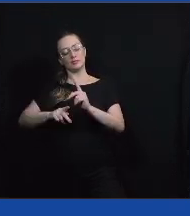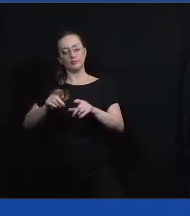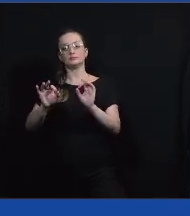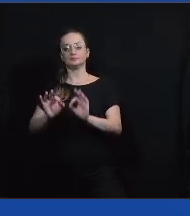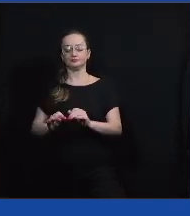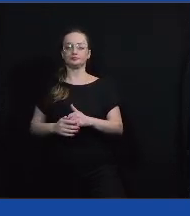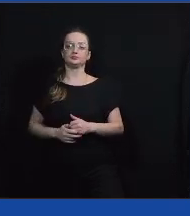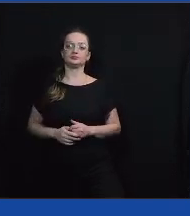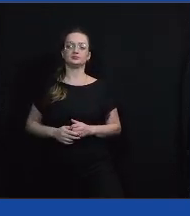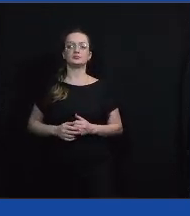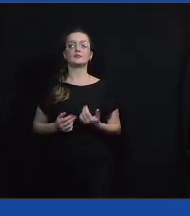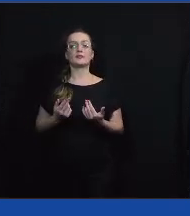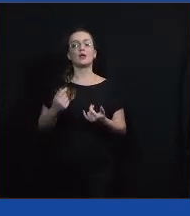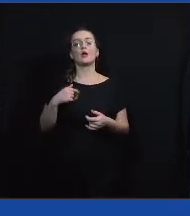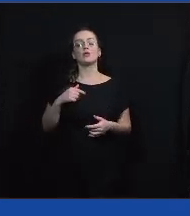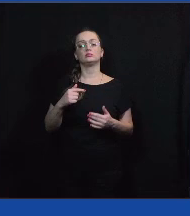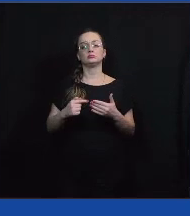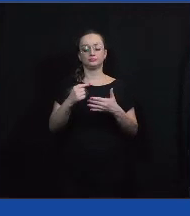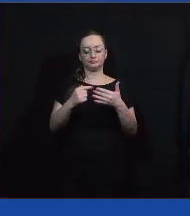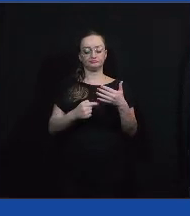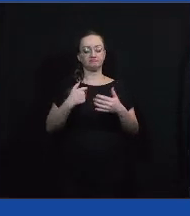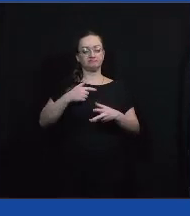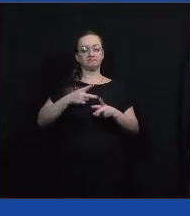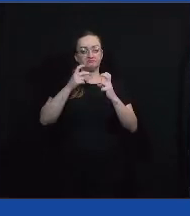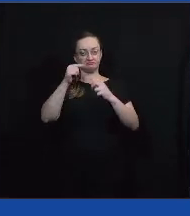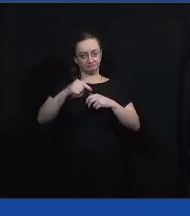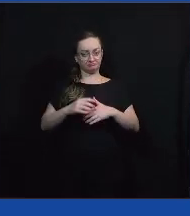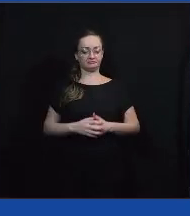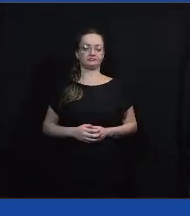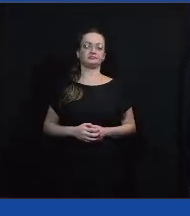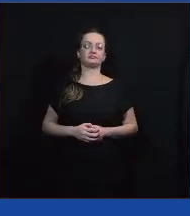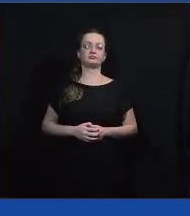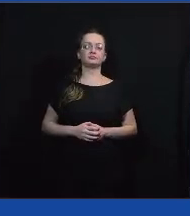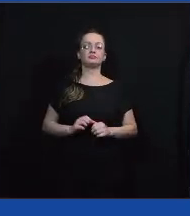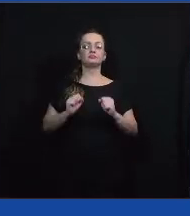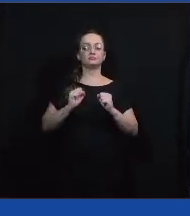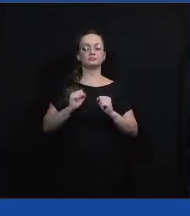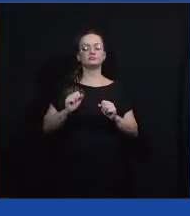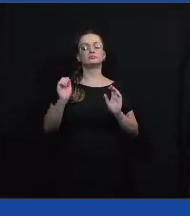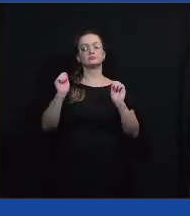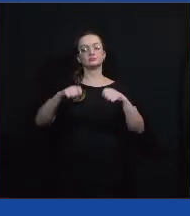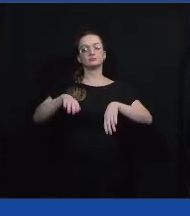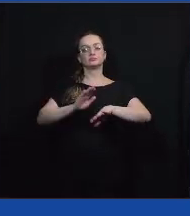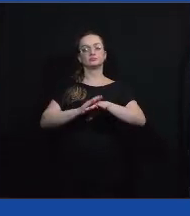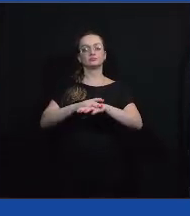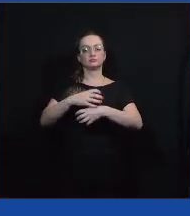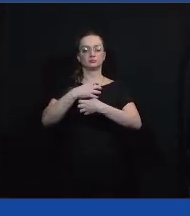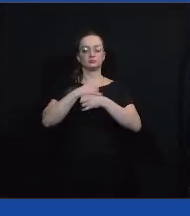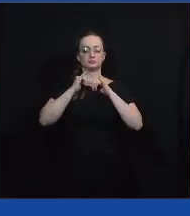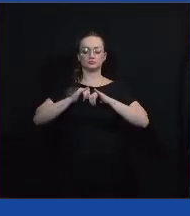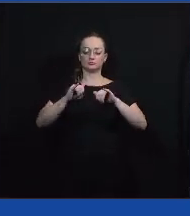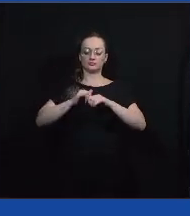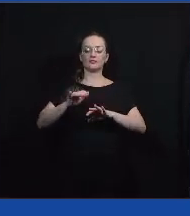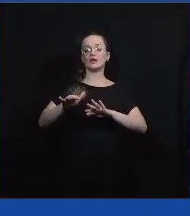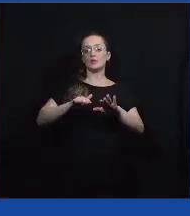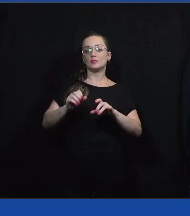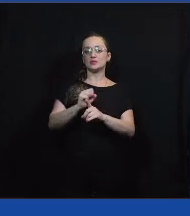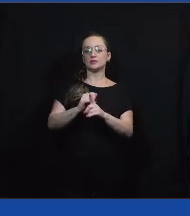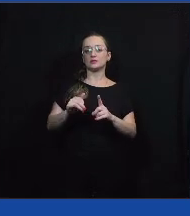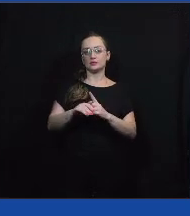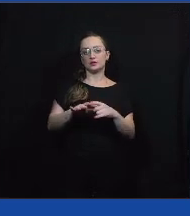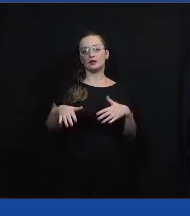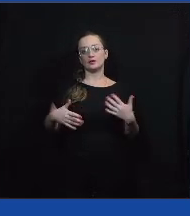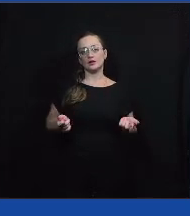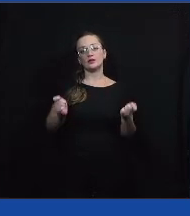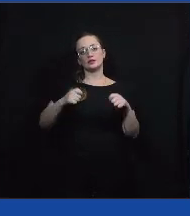como foi um ponto que a gente levantou aqui em algum momento, isso pode ser feito por formas de campanhas, mobilizações sociais, enfim, tem